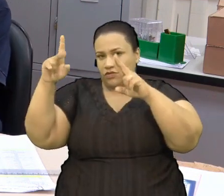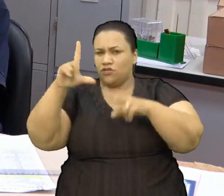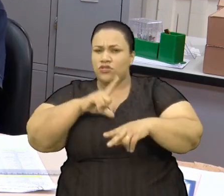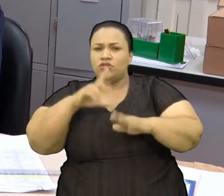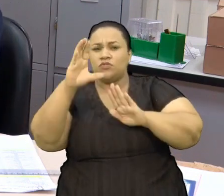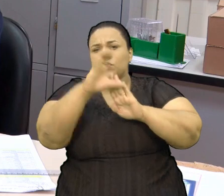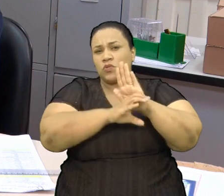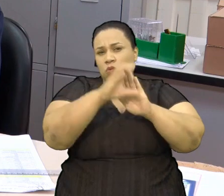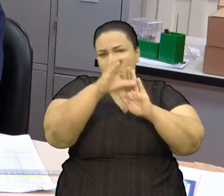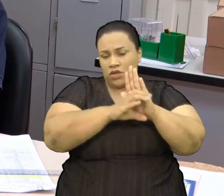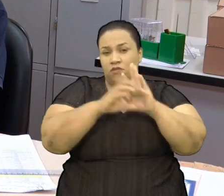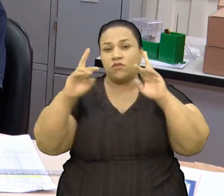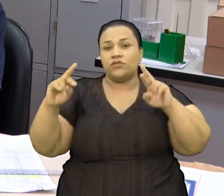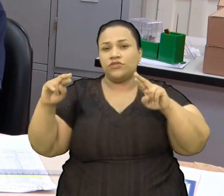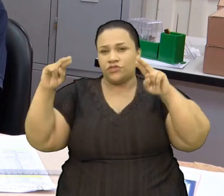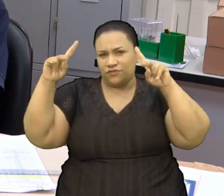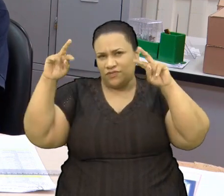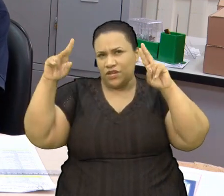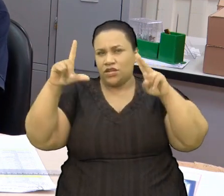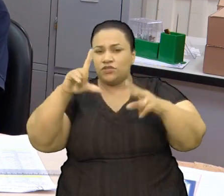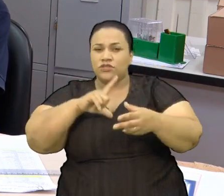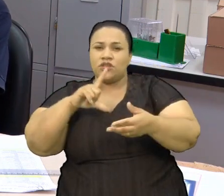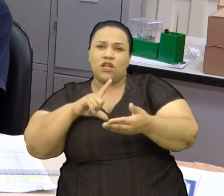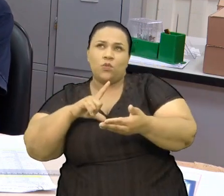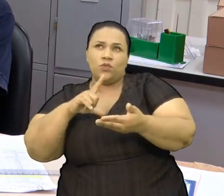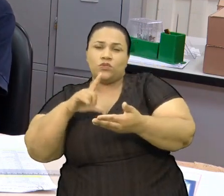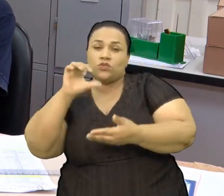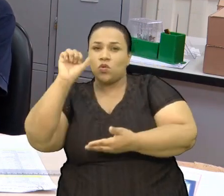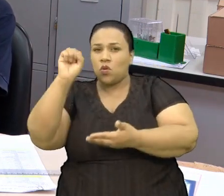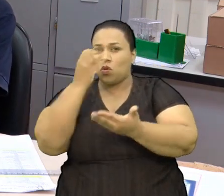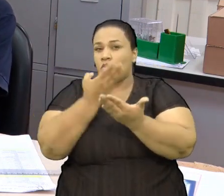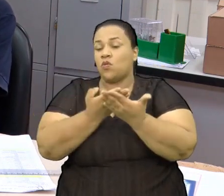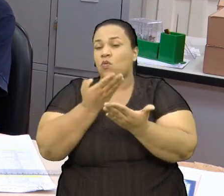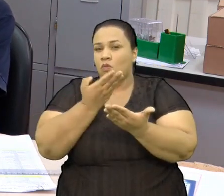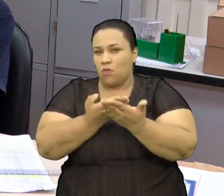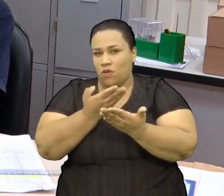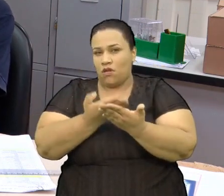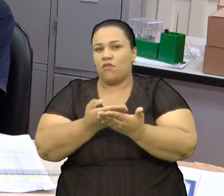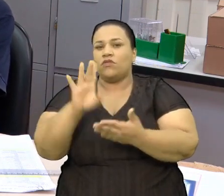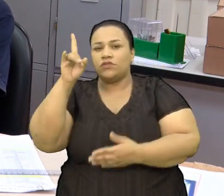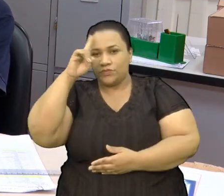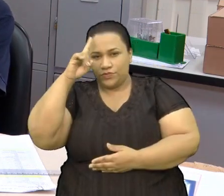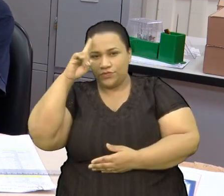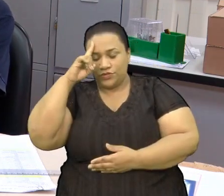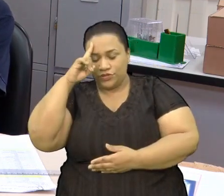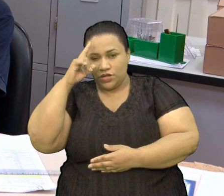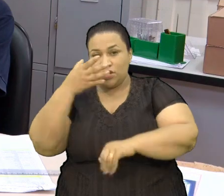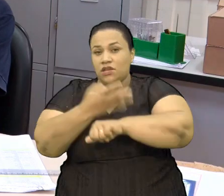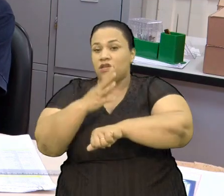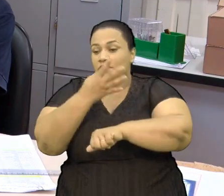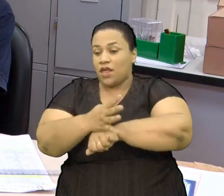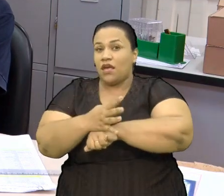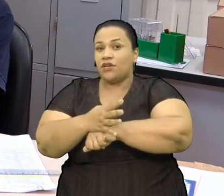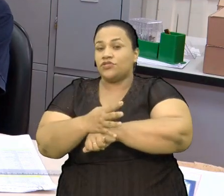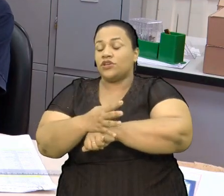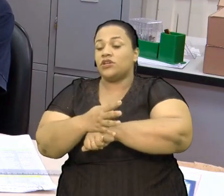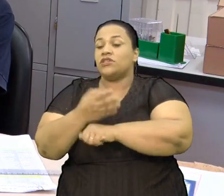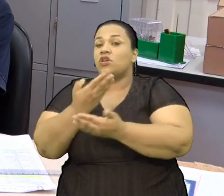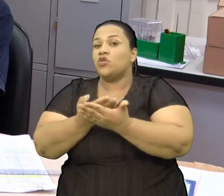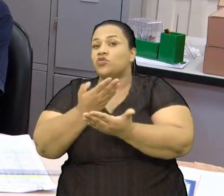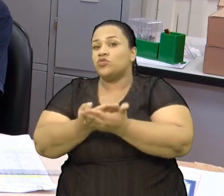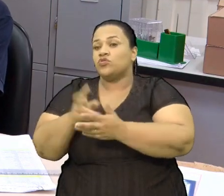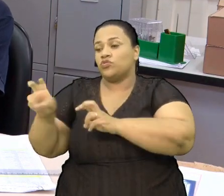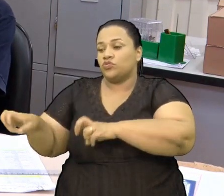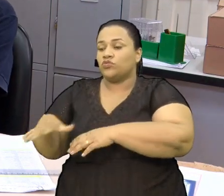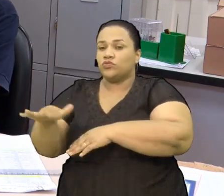curriculares Mais atrativos e voltados ao trabalho no campo Como temos aí a